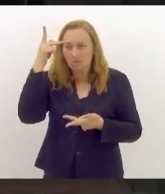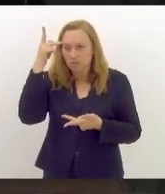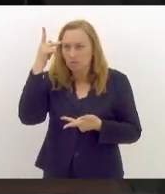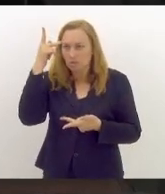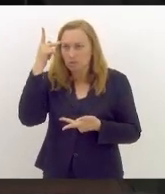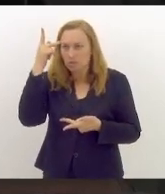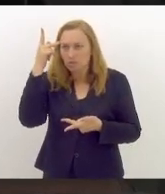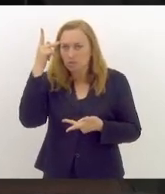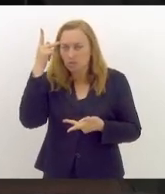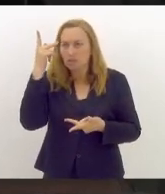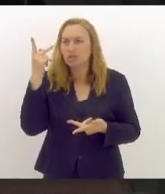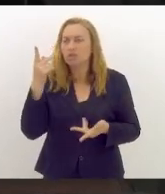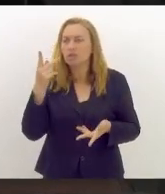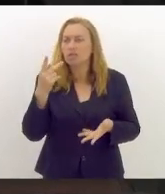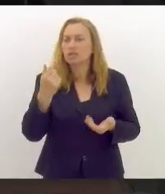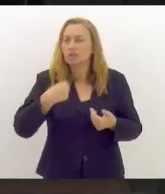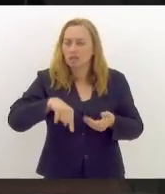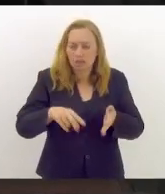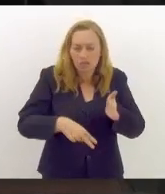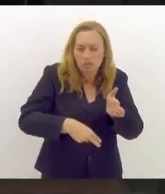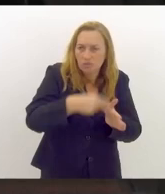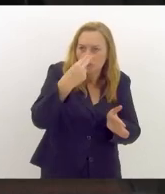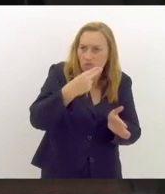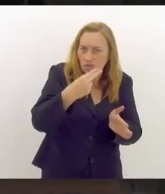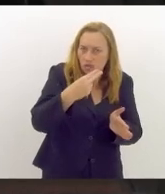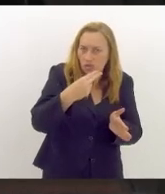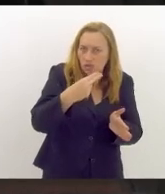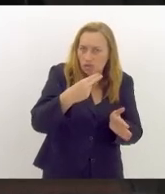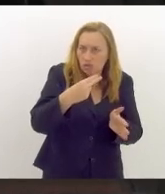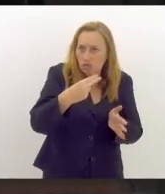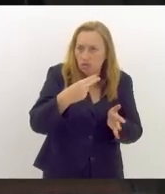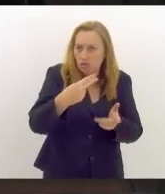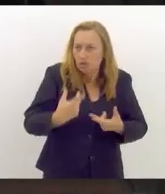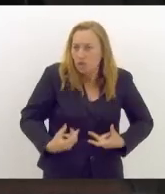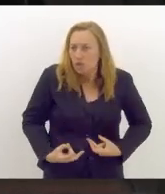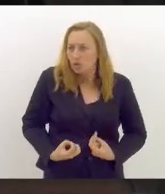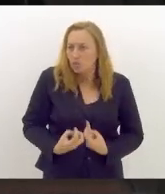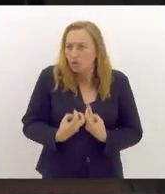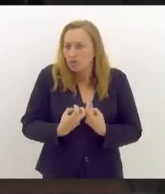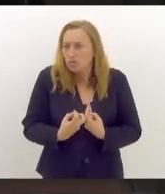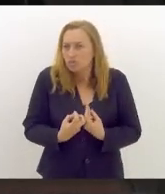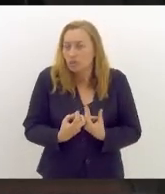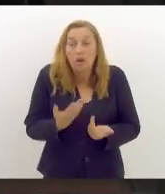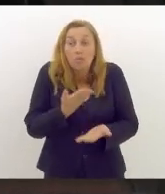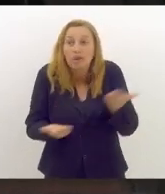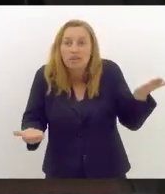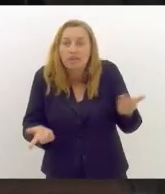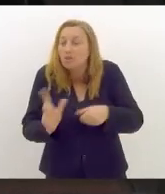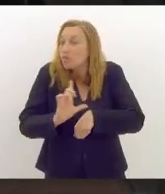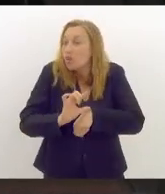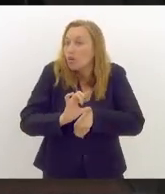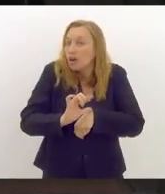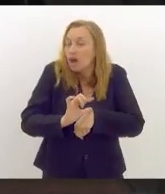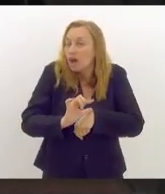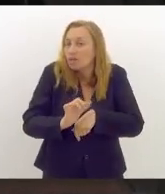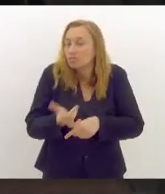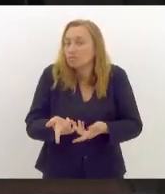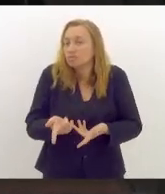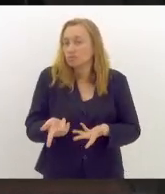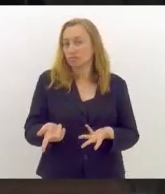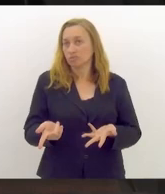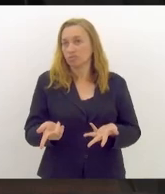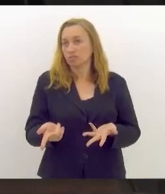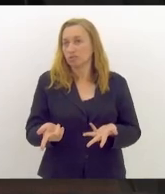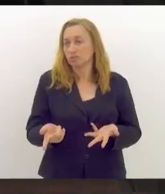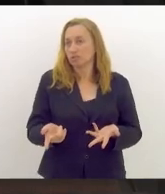suas cirurgias. Pequenos produtores rurais perderam suas produções porque não conseguiram fazê-las chegar aos locais em que iam